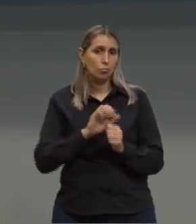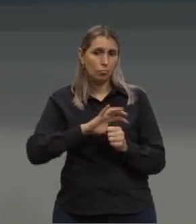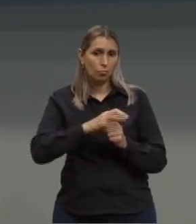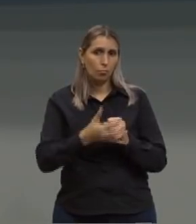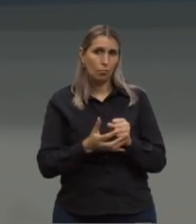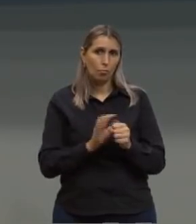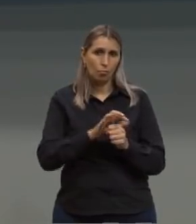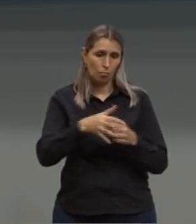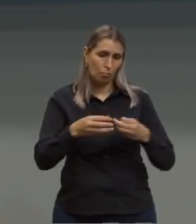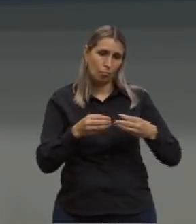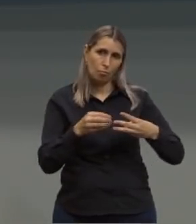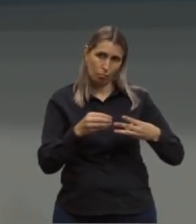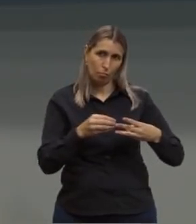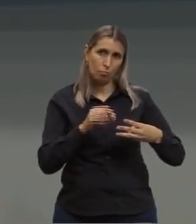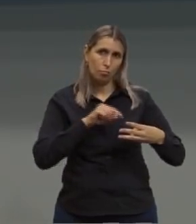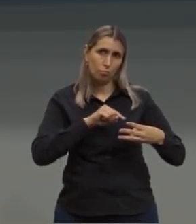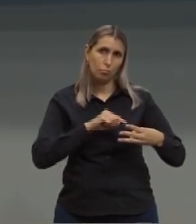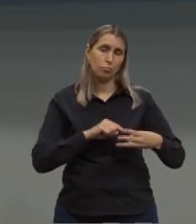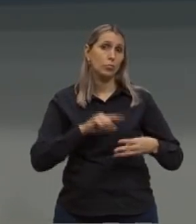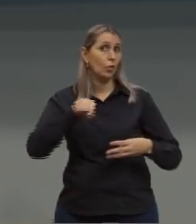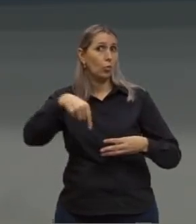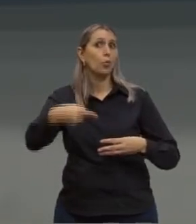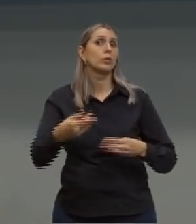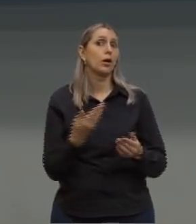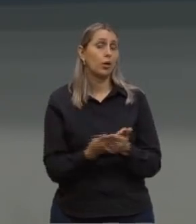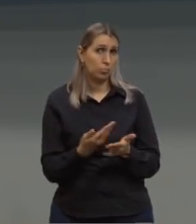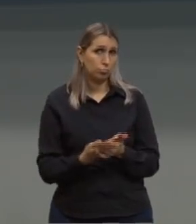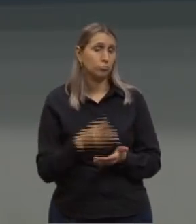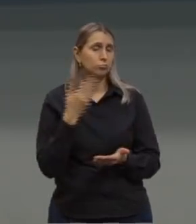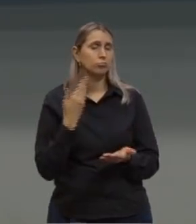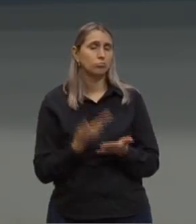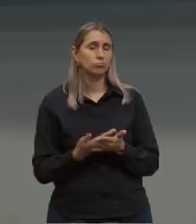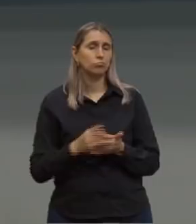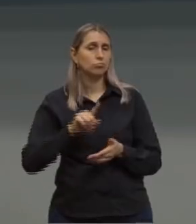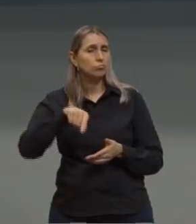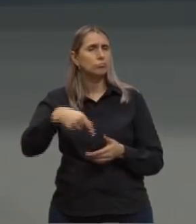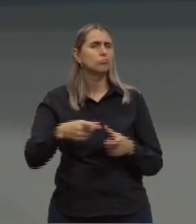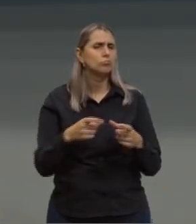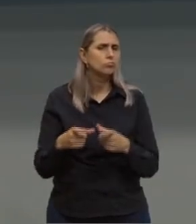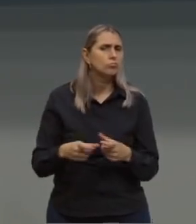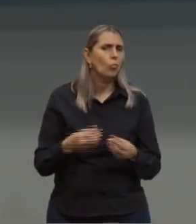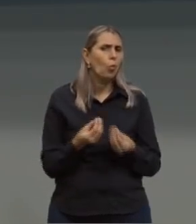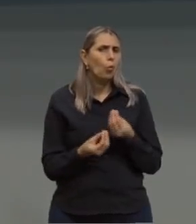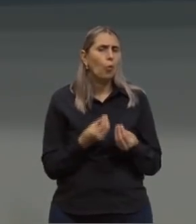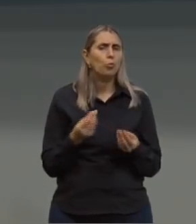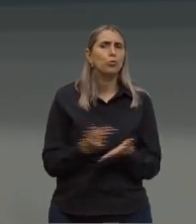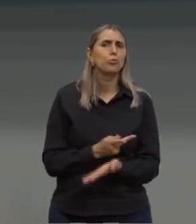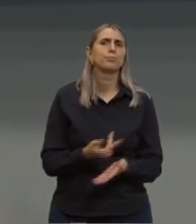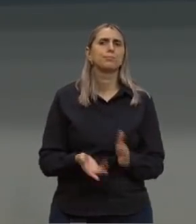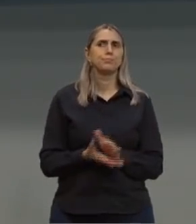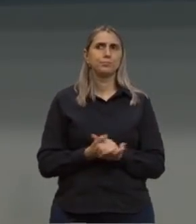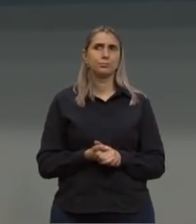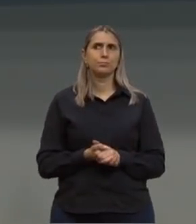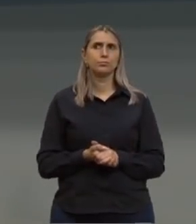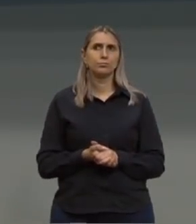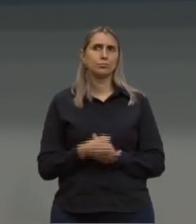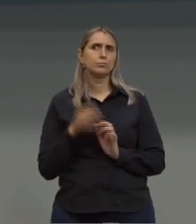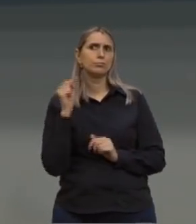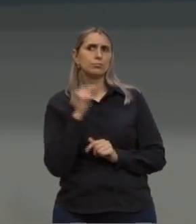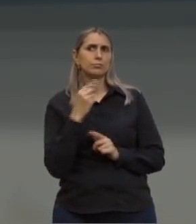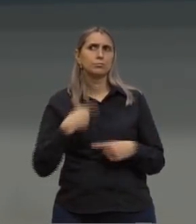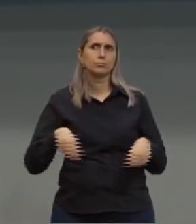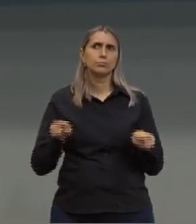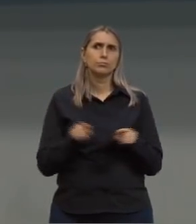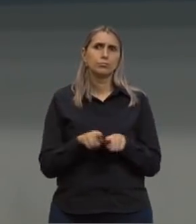plasmática, a gente vai ver na nossa próxima aula, onde exatamente como que isso acontece. E elas também